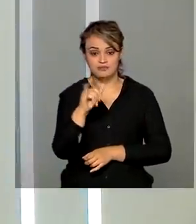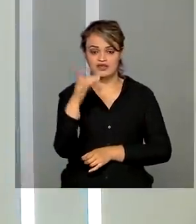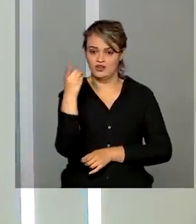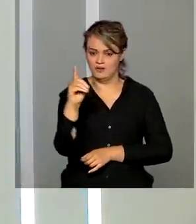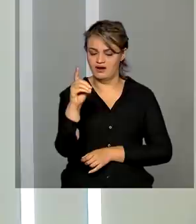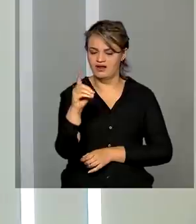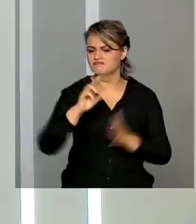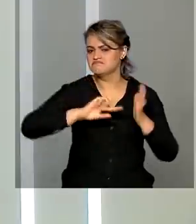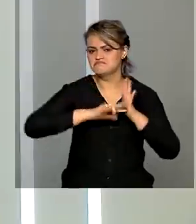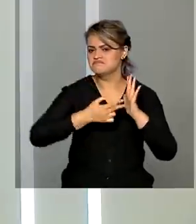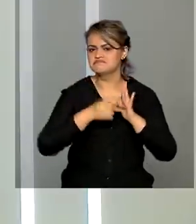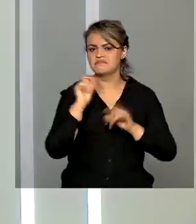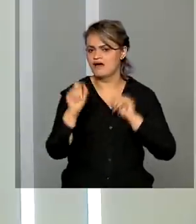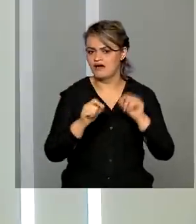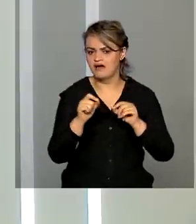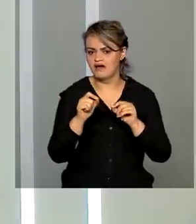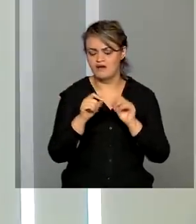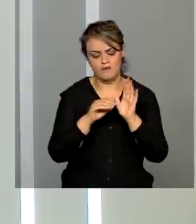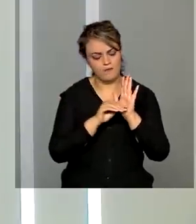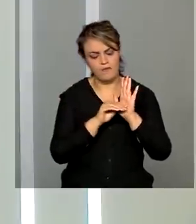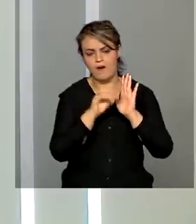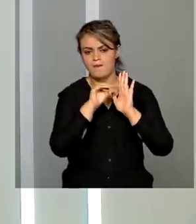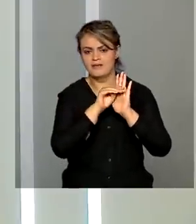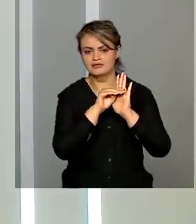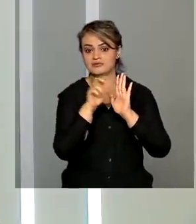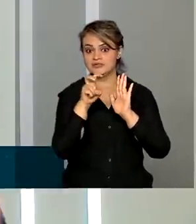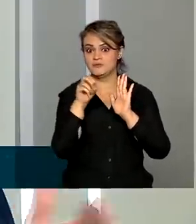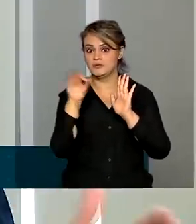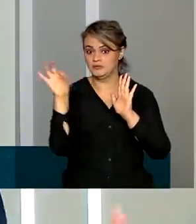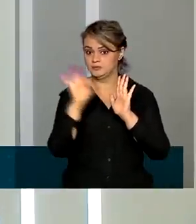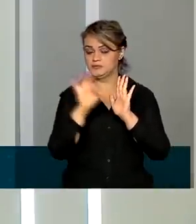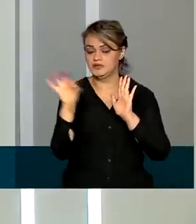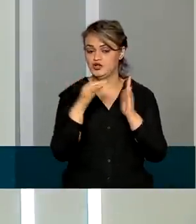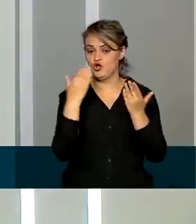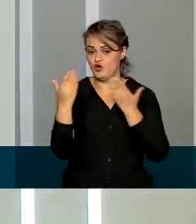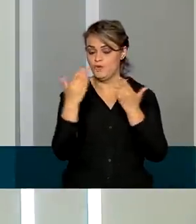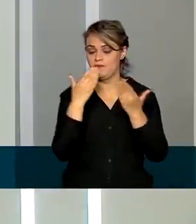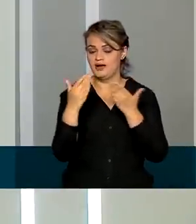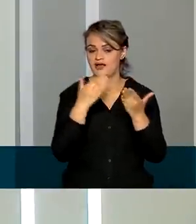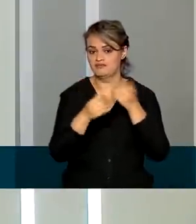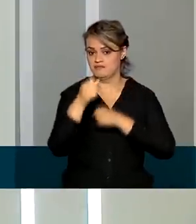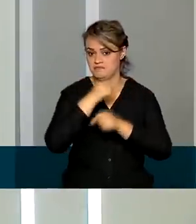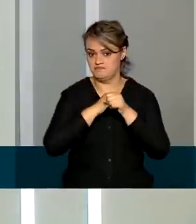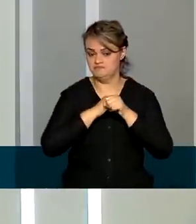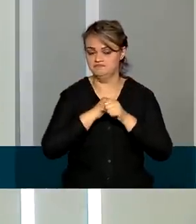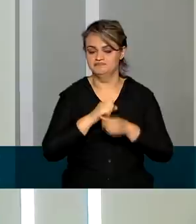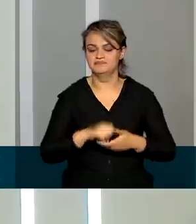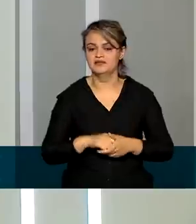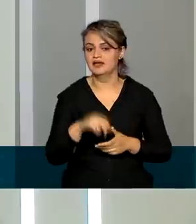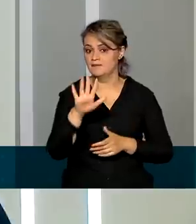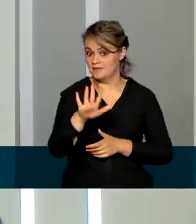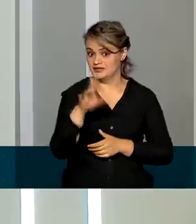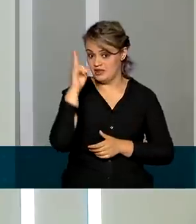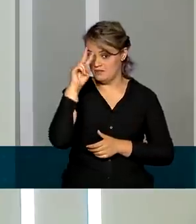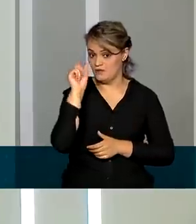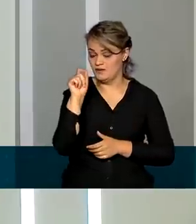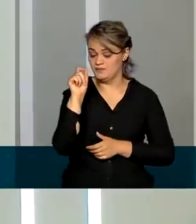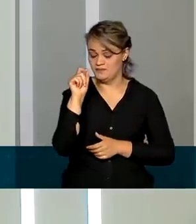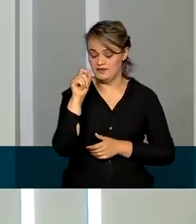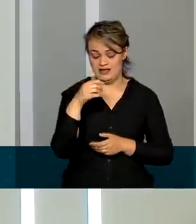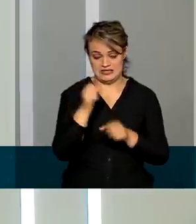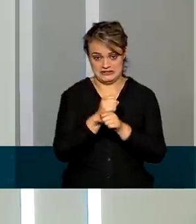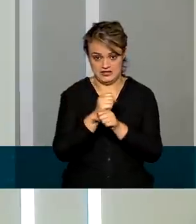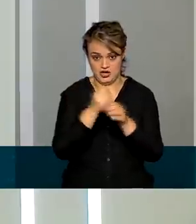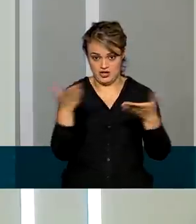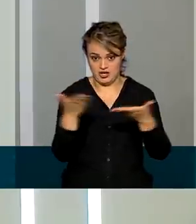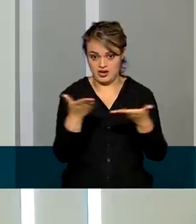o que representa um crescimento de pelo menos 50% em relação ao mesmo período do ano passado. Lembrando que, neste ano,